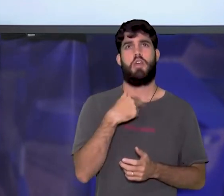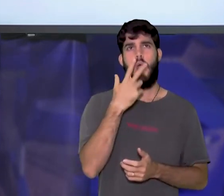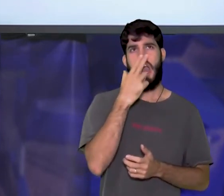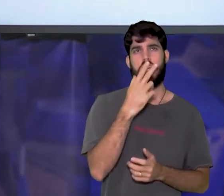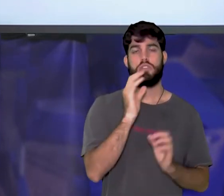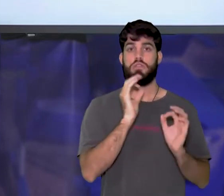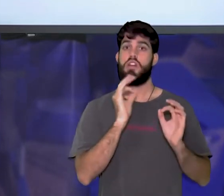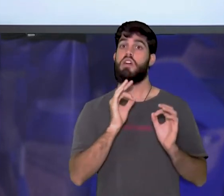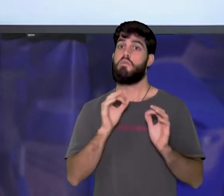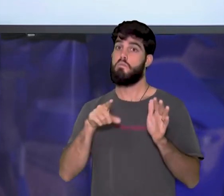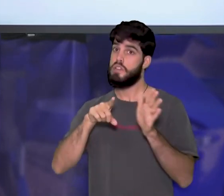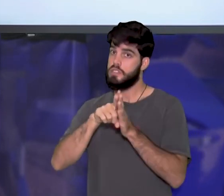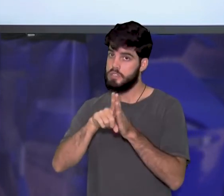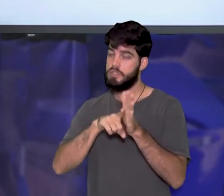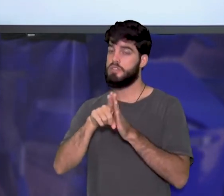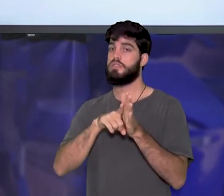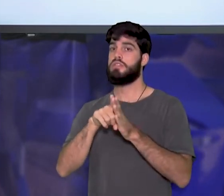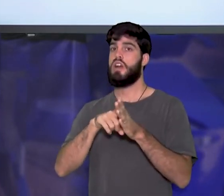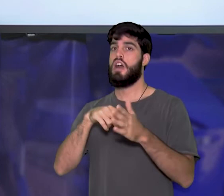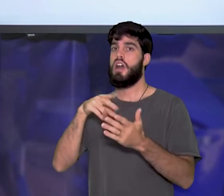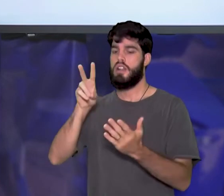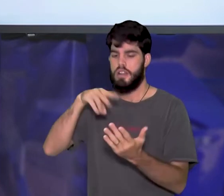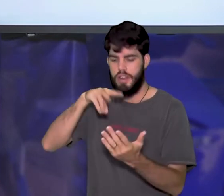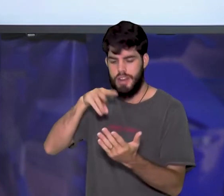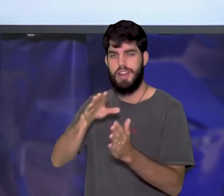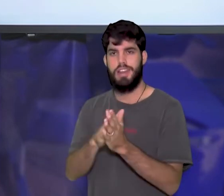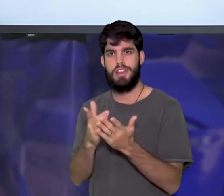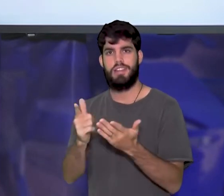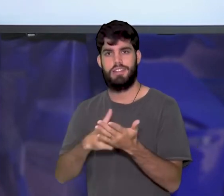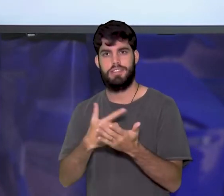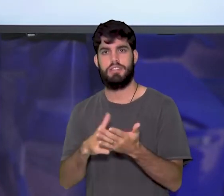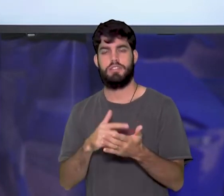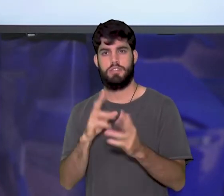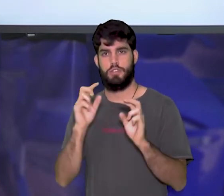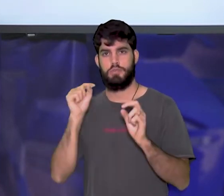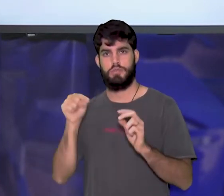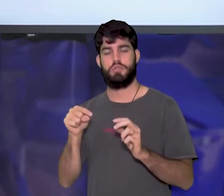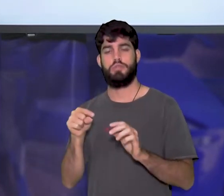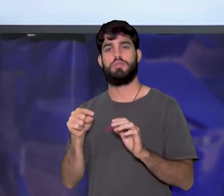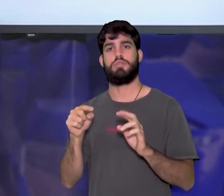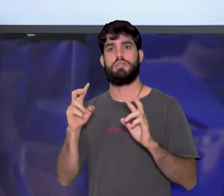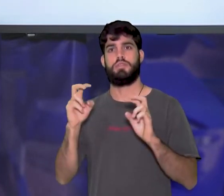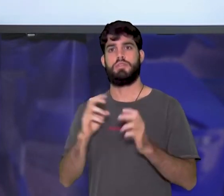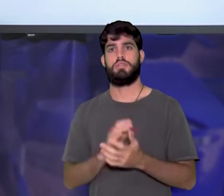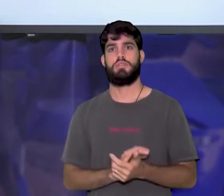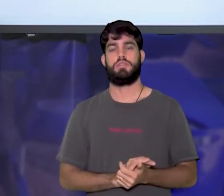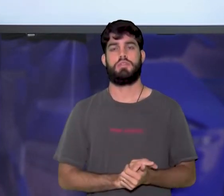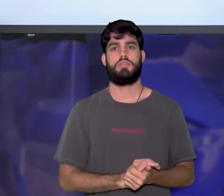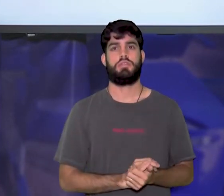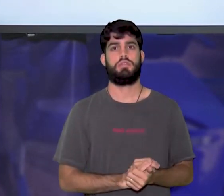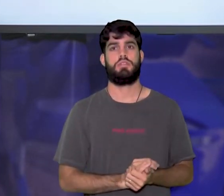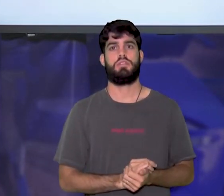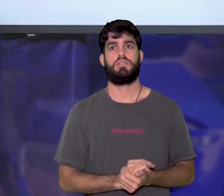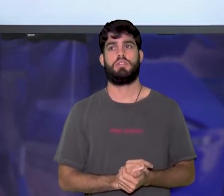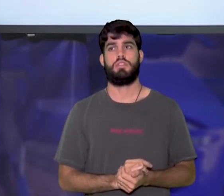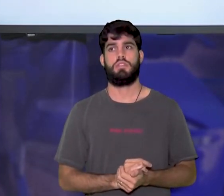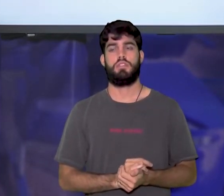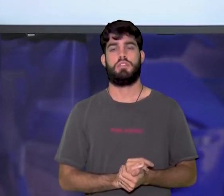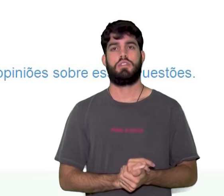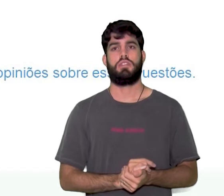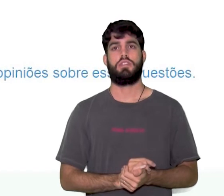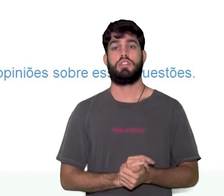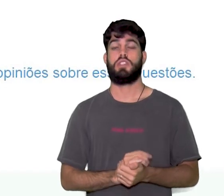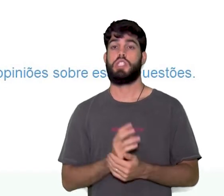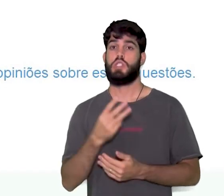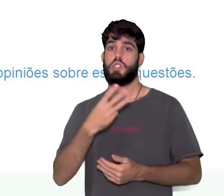pesquisa, ler um livro sobre aquele assunto, no caso, o preconceito, a responsabilidade. E o